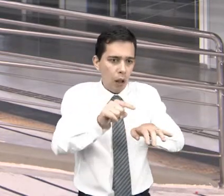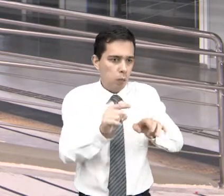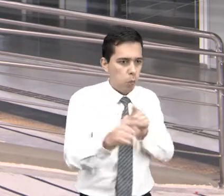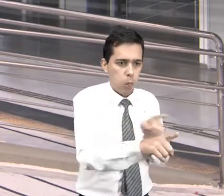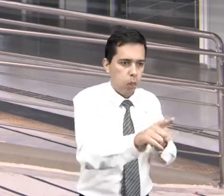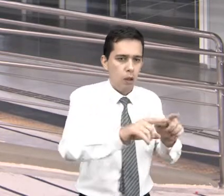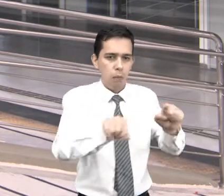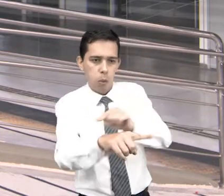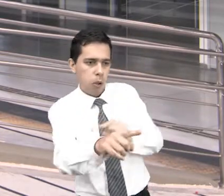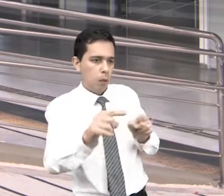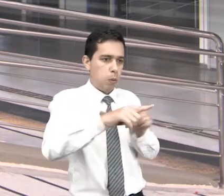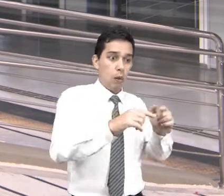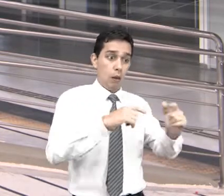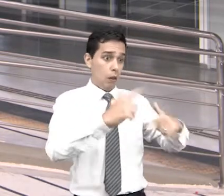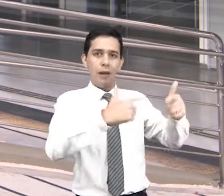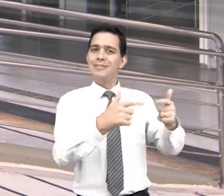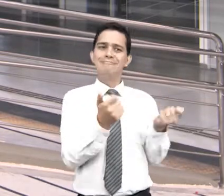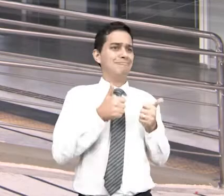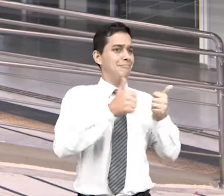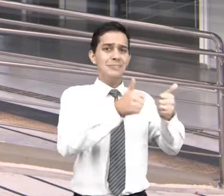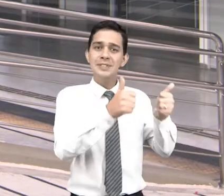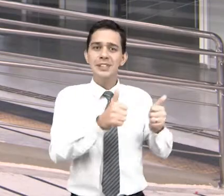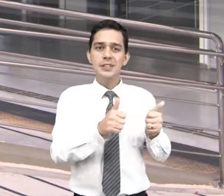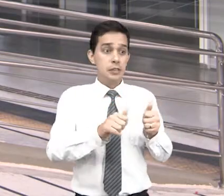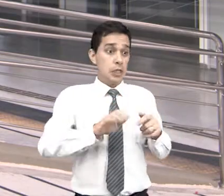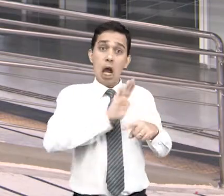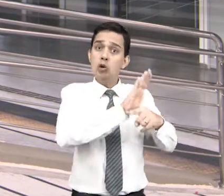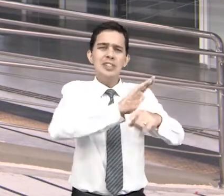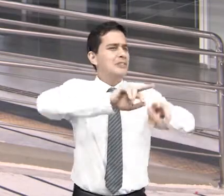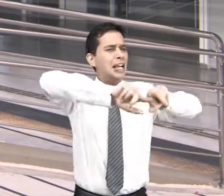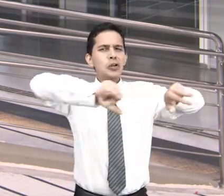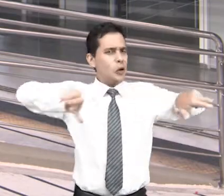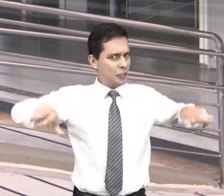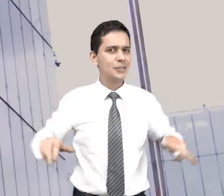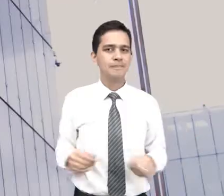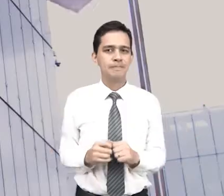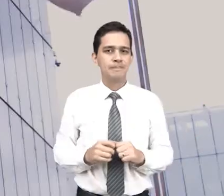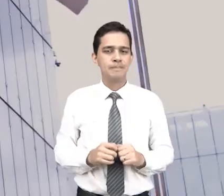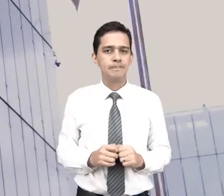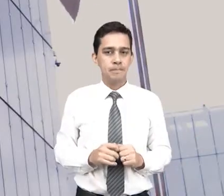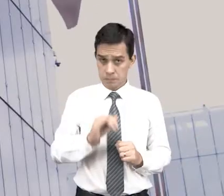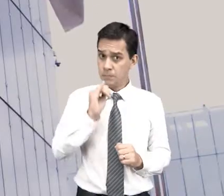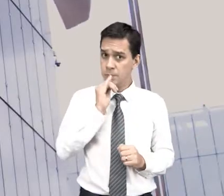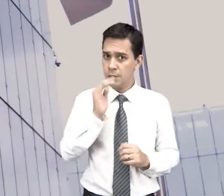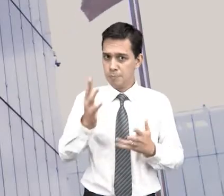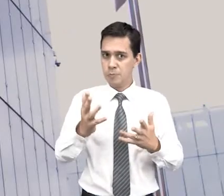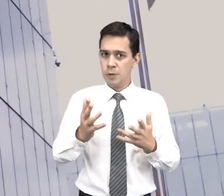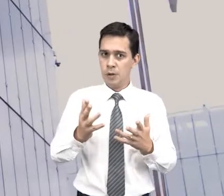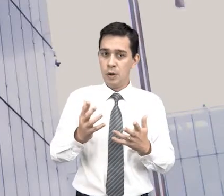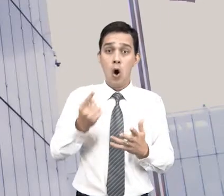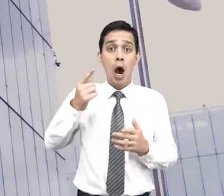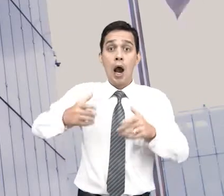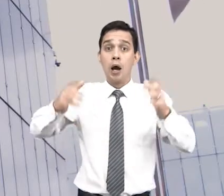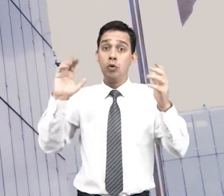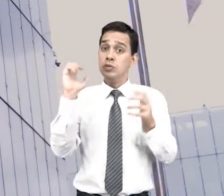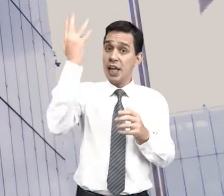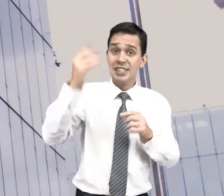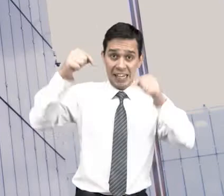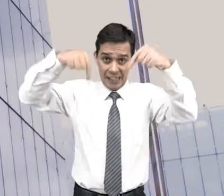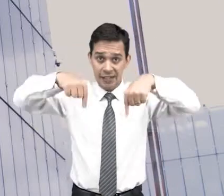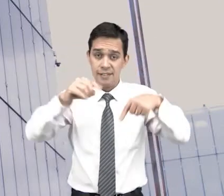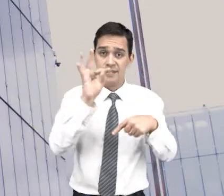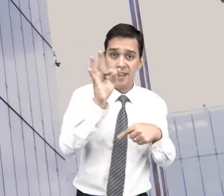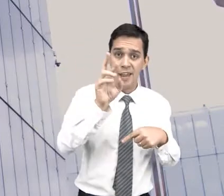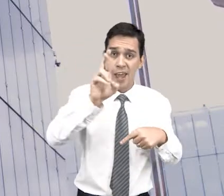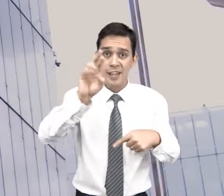os sistemas automatizados favorecem ainda outras atividades. É o que acontece também no TRT